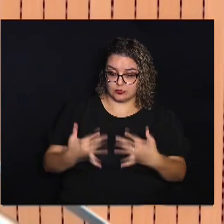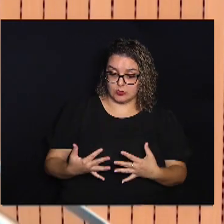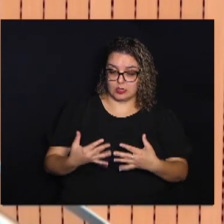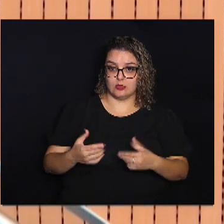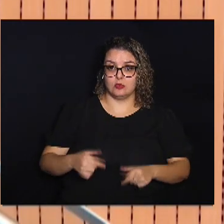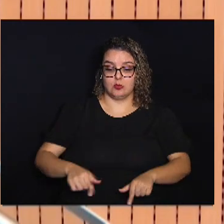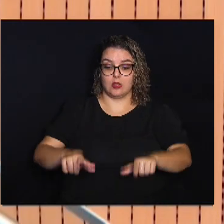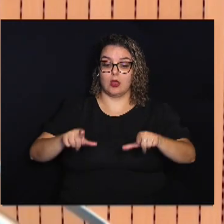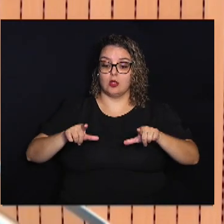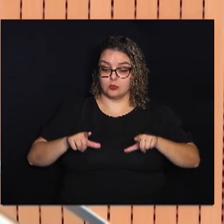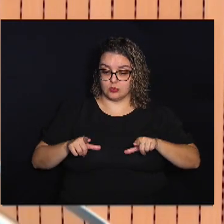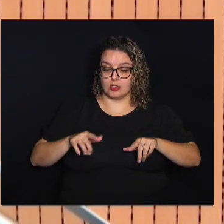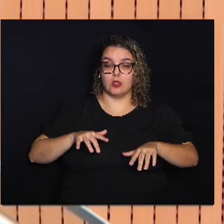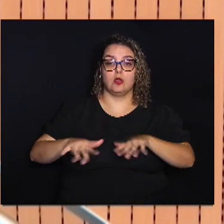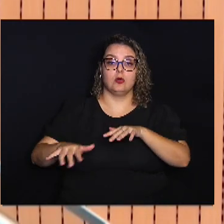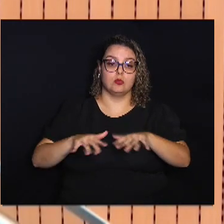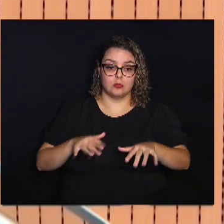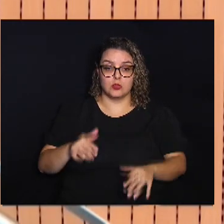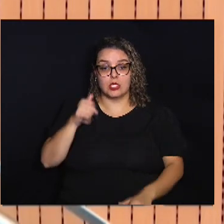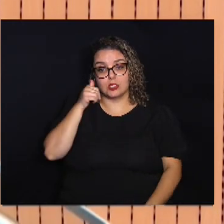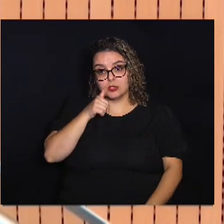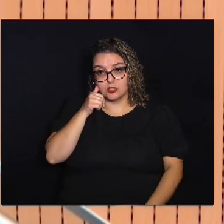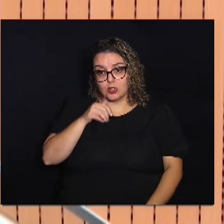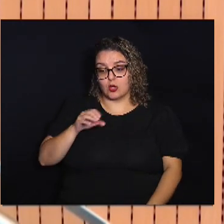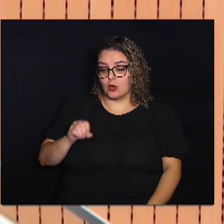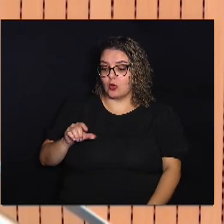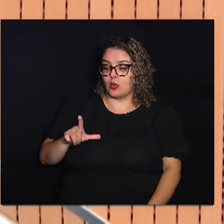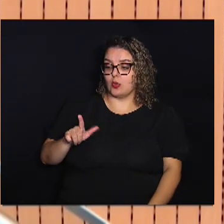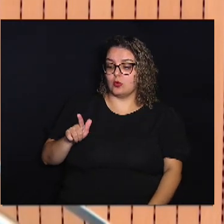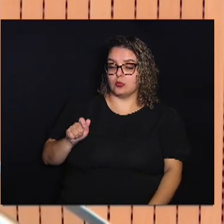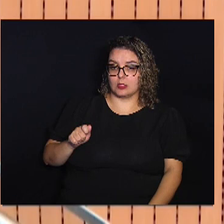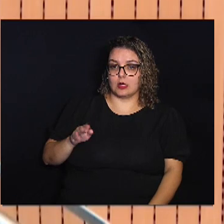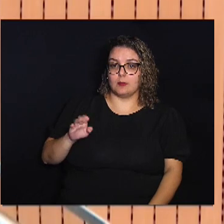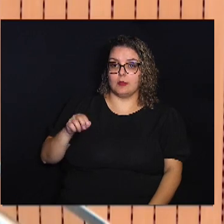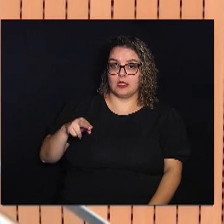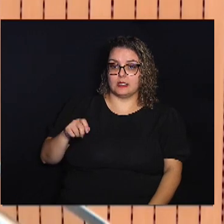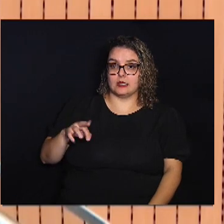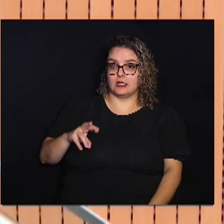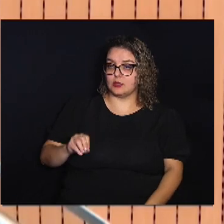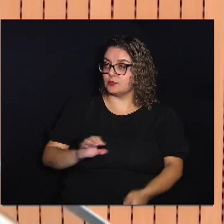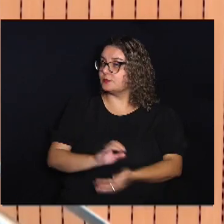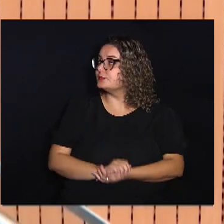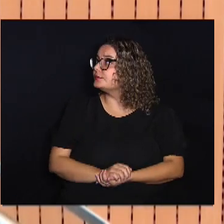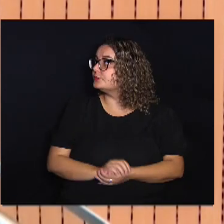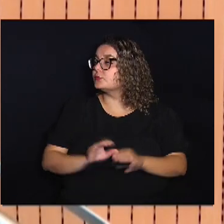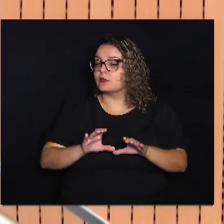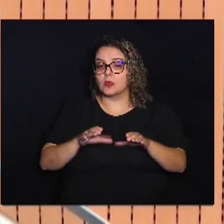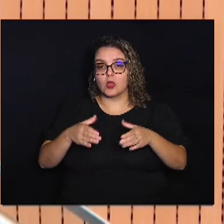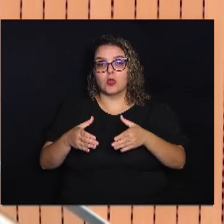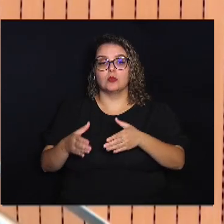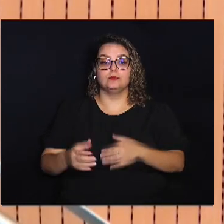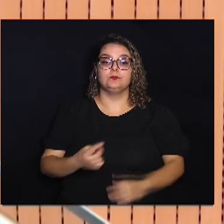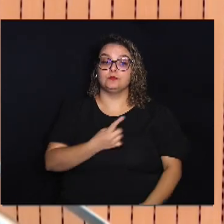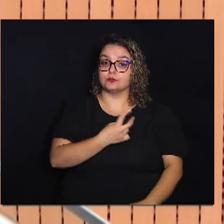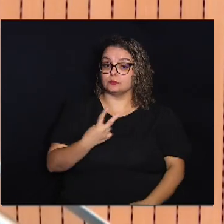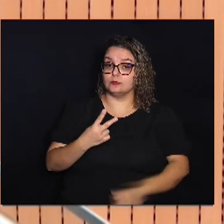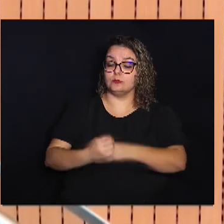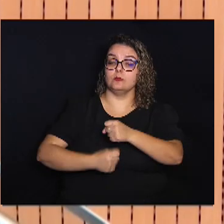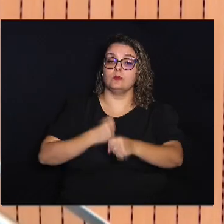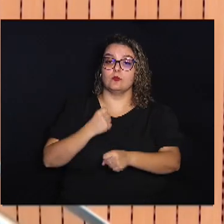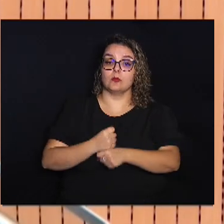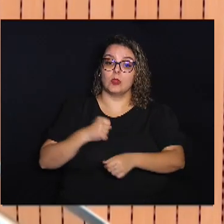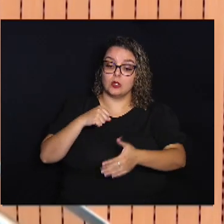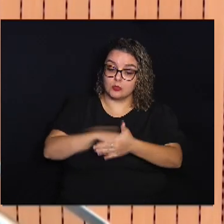entrega Ao movimento de mulheres Olga Benário É um coletivo Que com 12 anos De lutas Pela